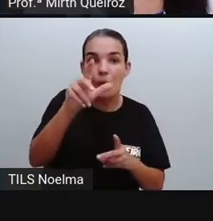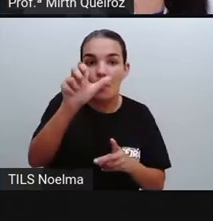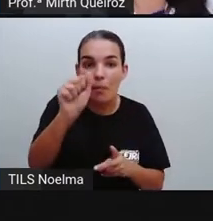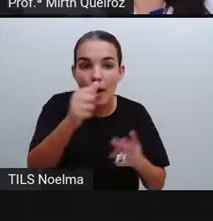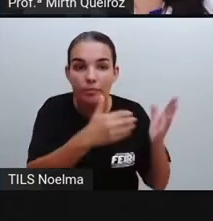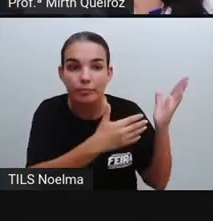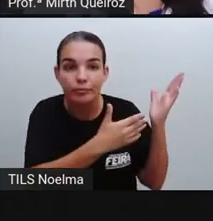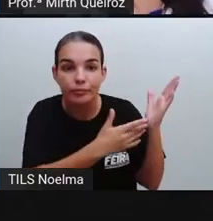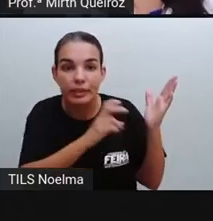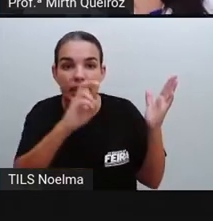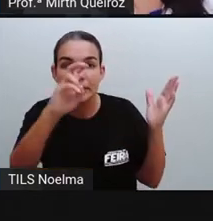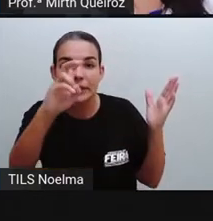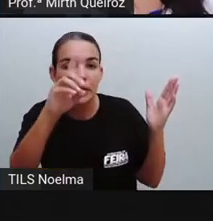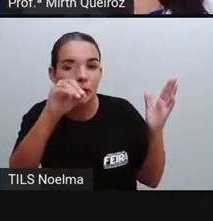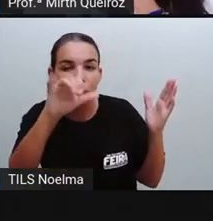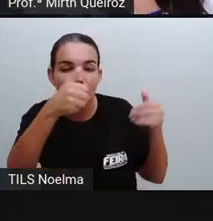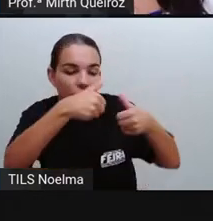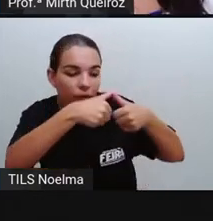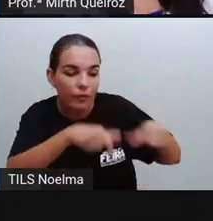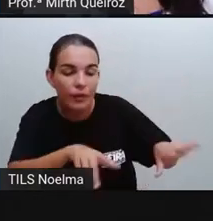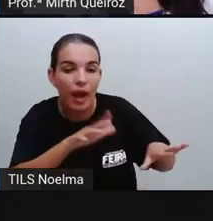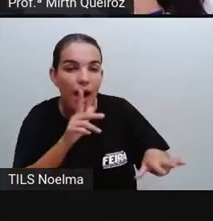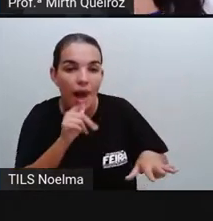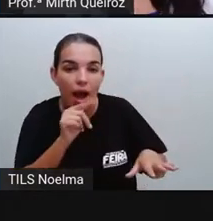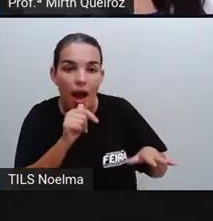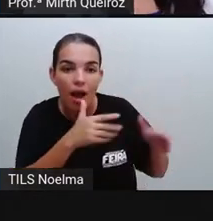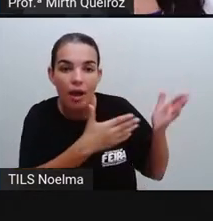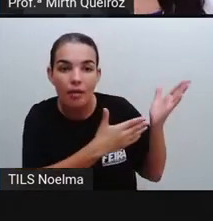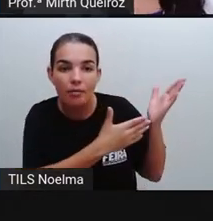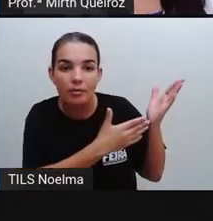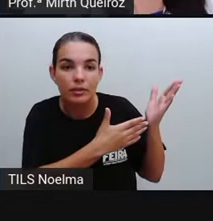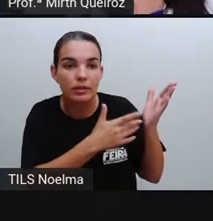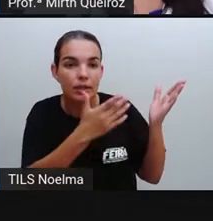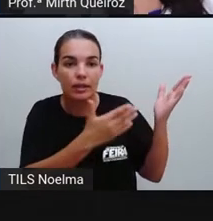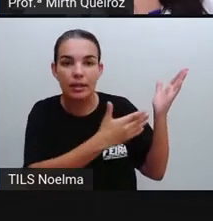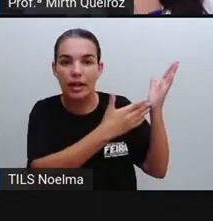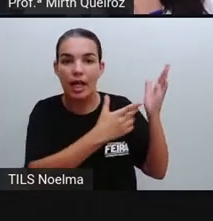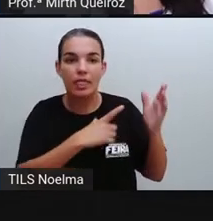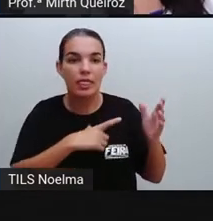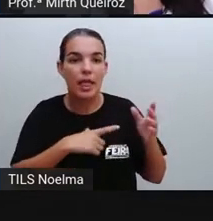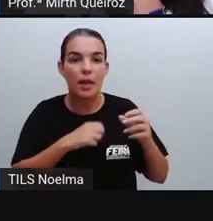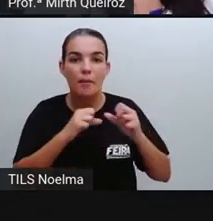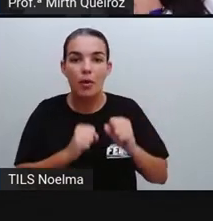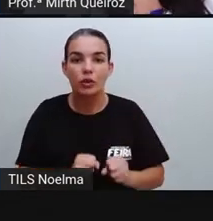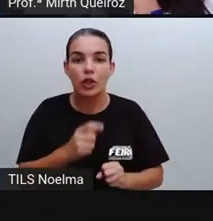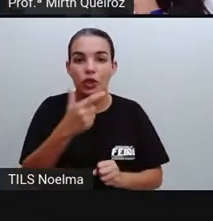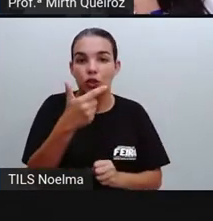pulpa. As pulpas, elas vivem aí na água e demoram de dois a